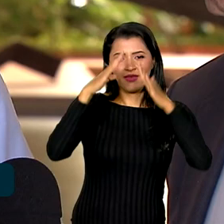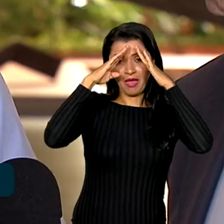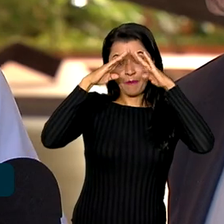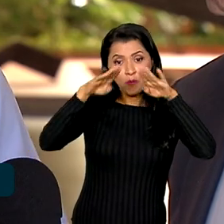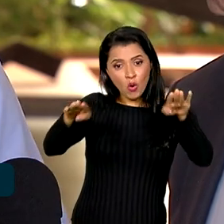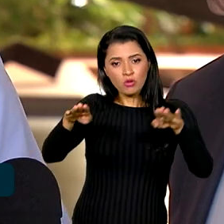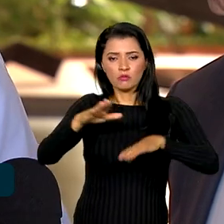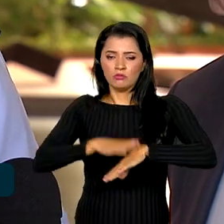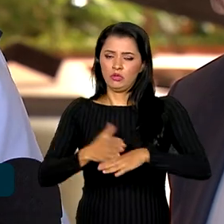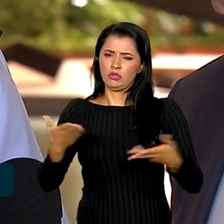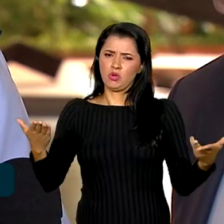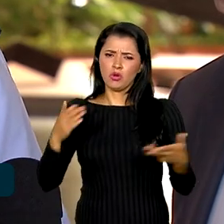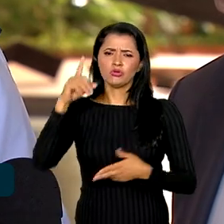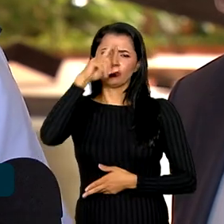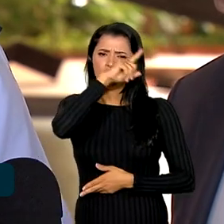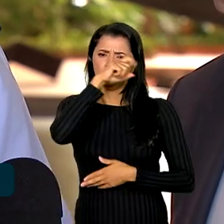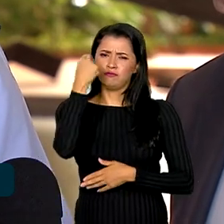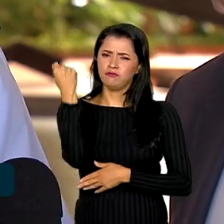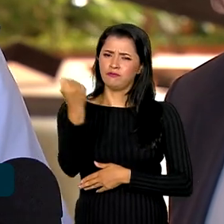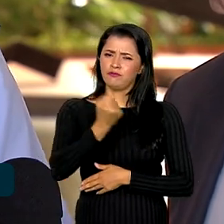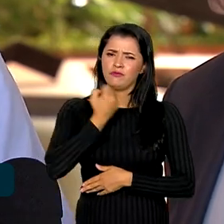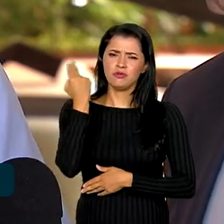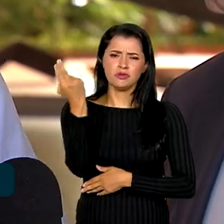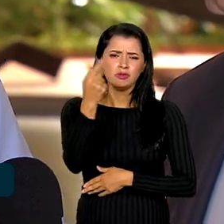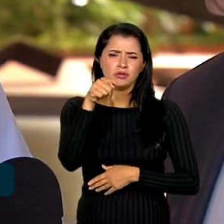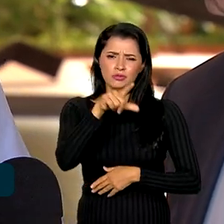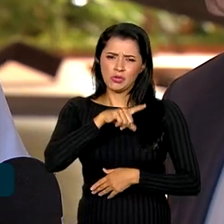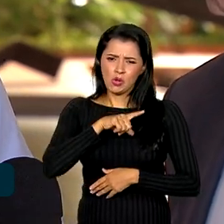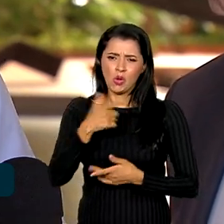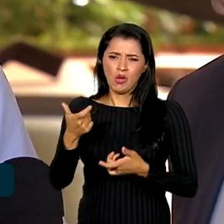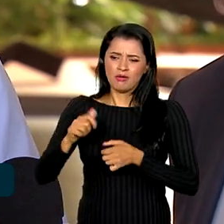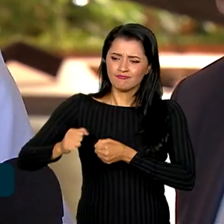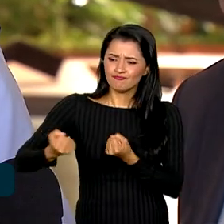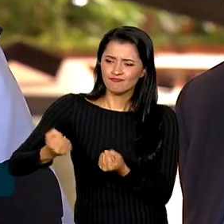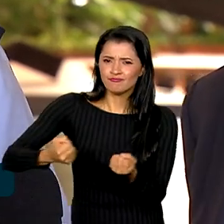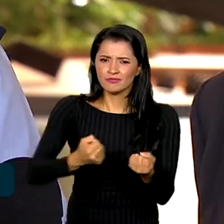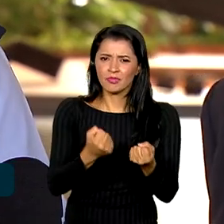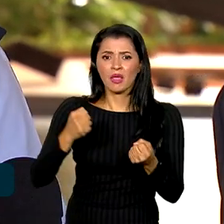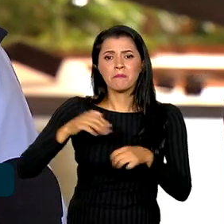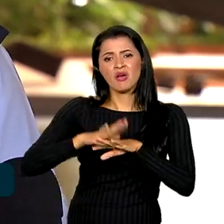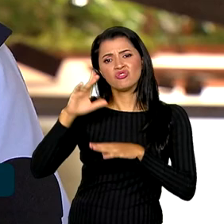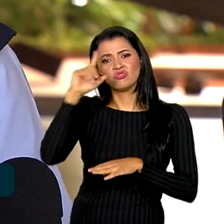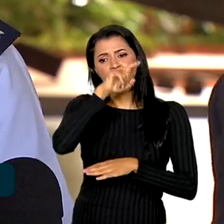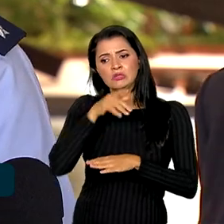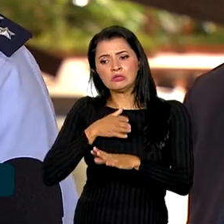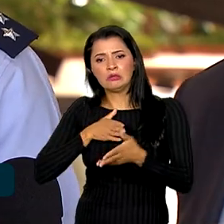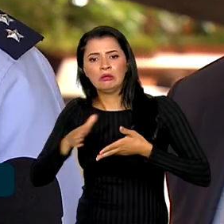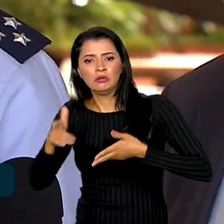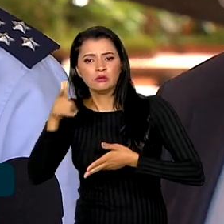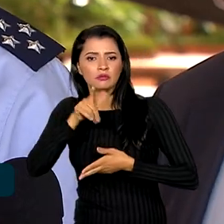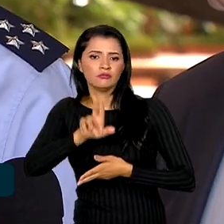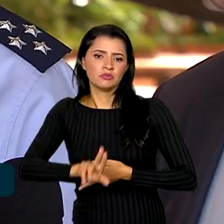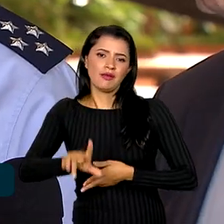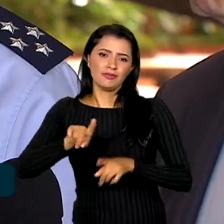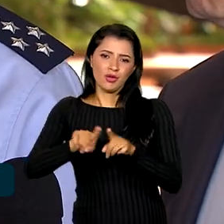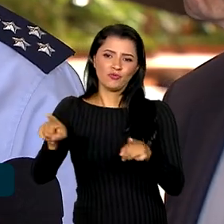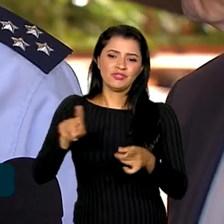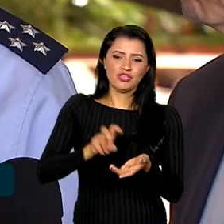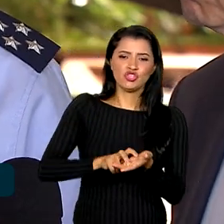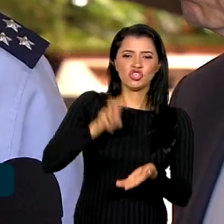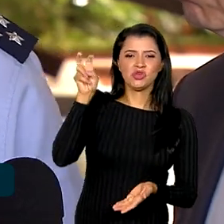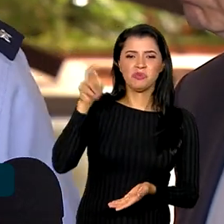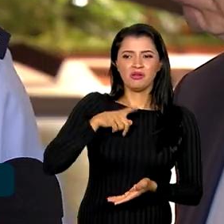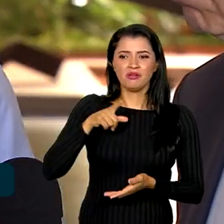no momento de crise como esse, os transportes terrestres ficam mais difíceis de acesso. Então, se nós decolássemos de manhã, nós